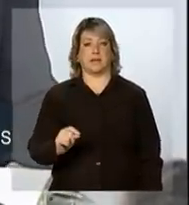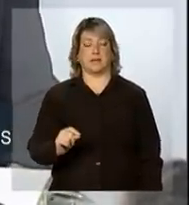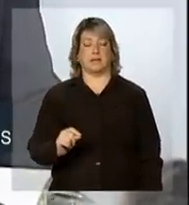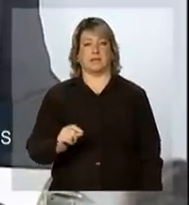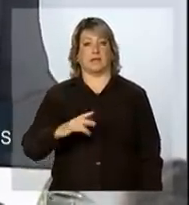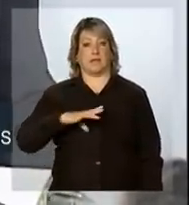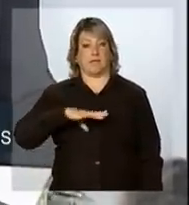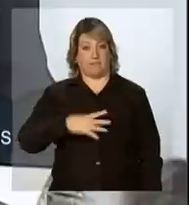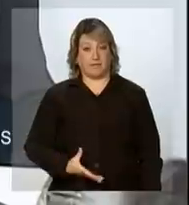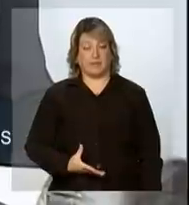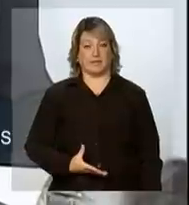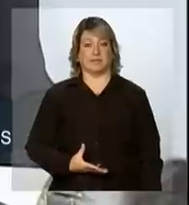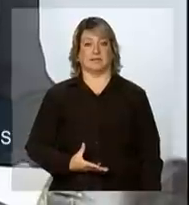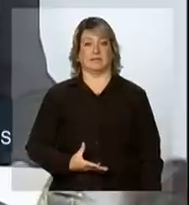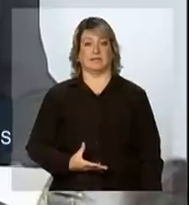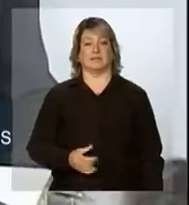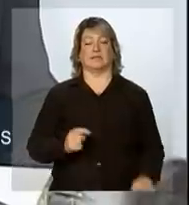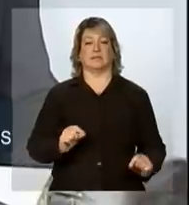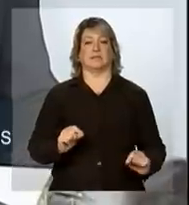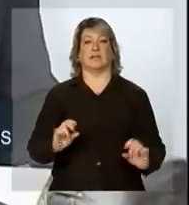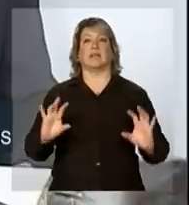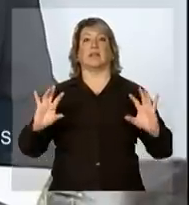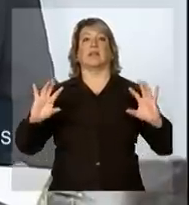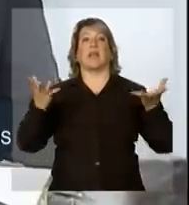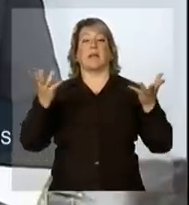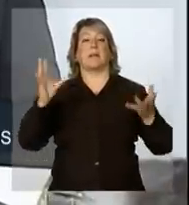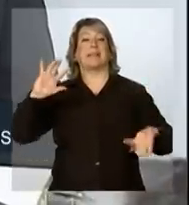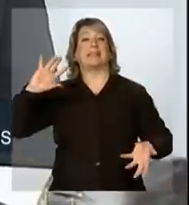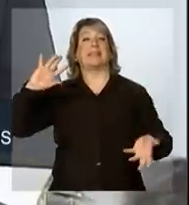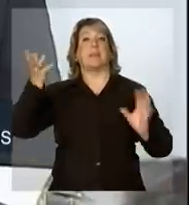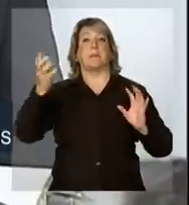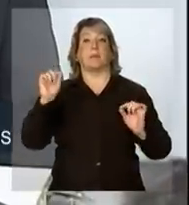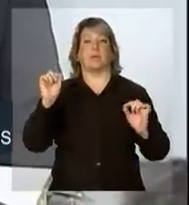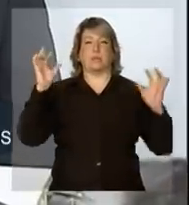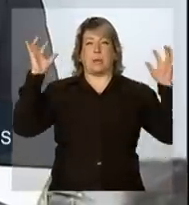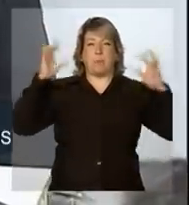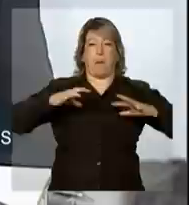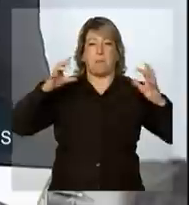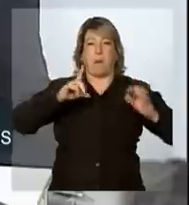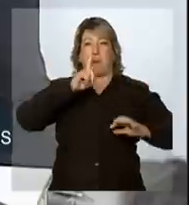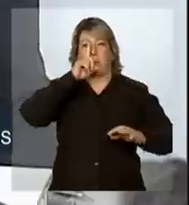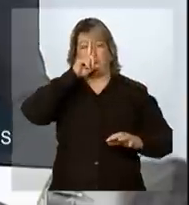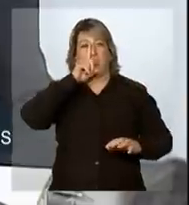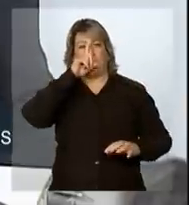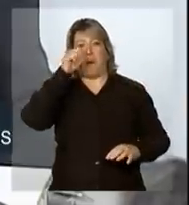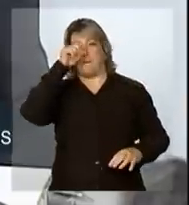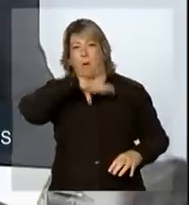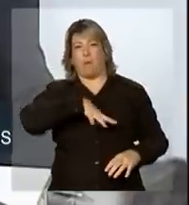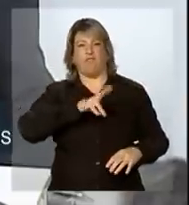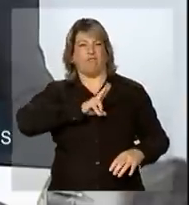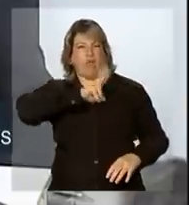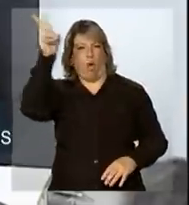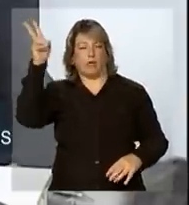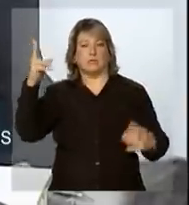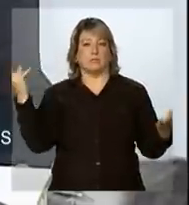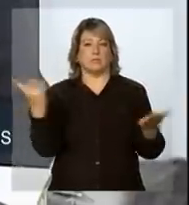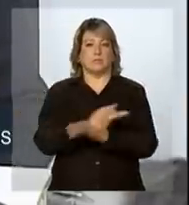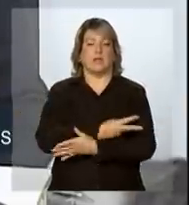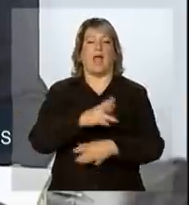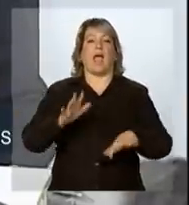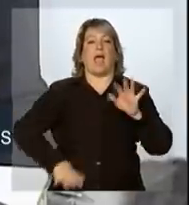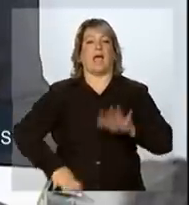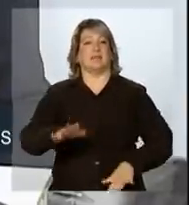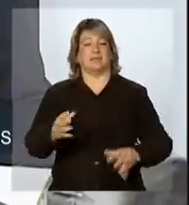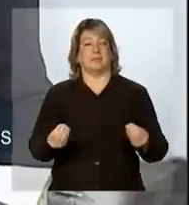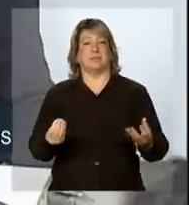enfrentamento de eventos climáticos extremos que têm provocado diversos